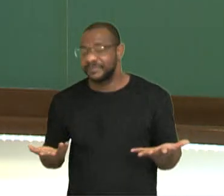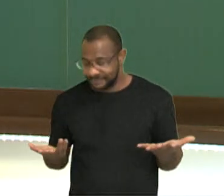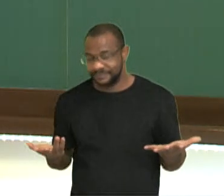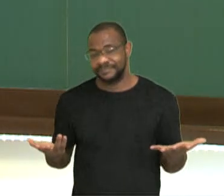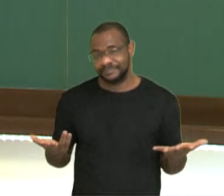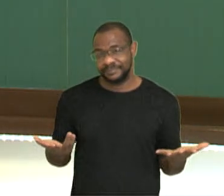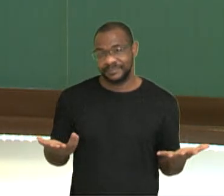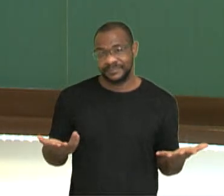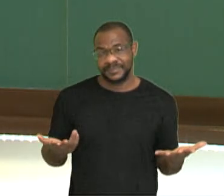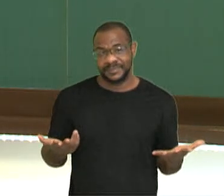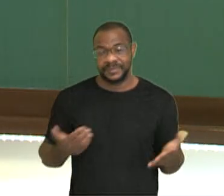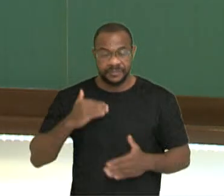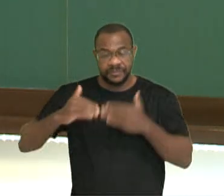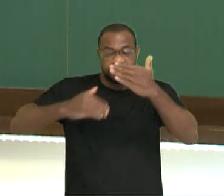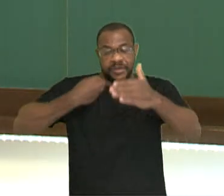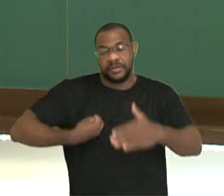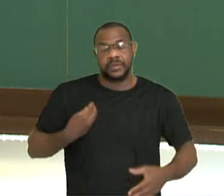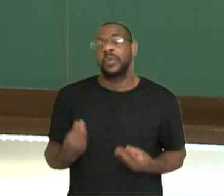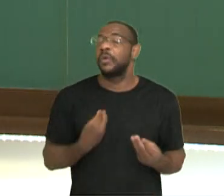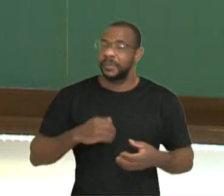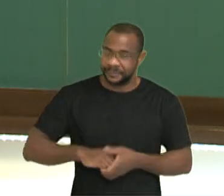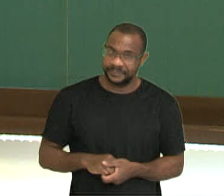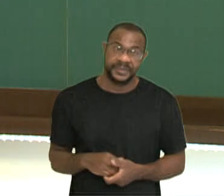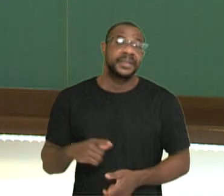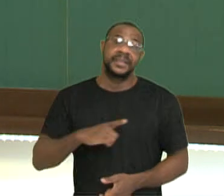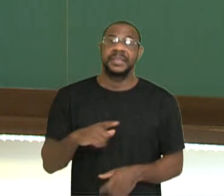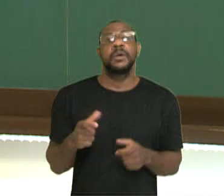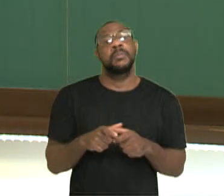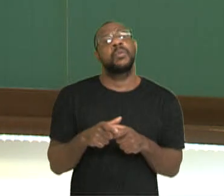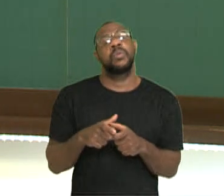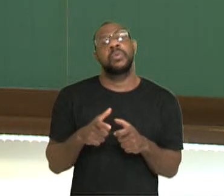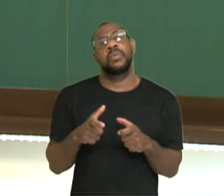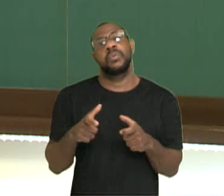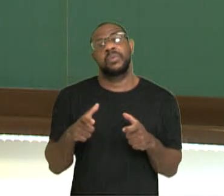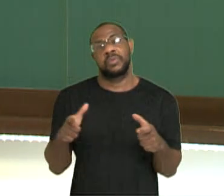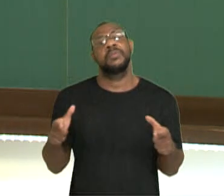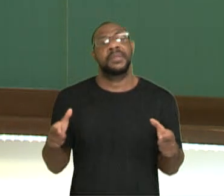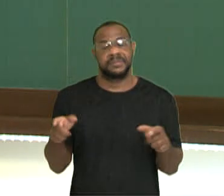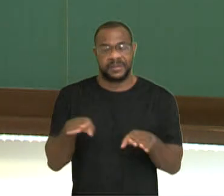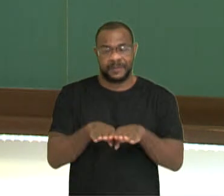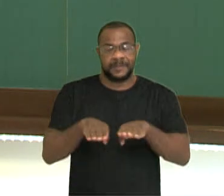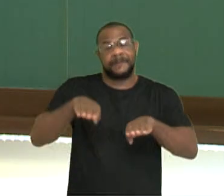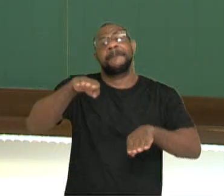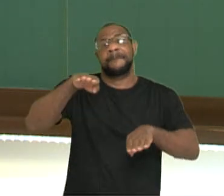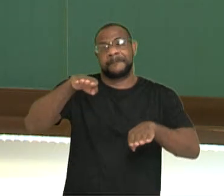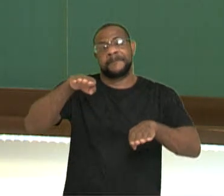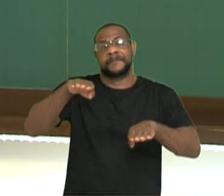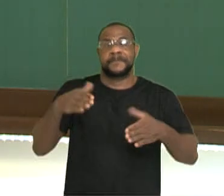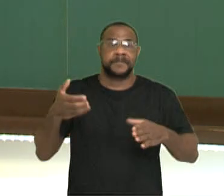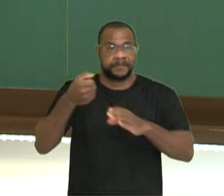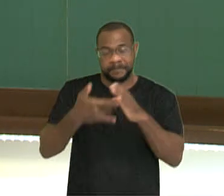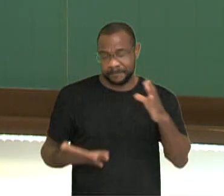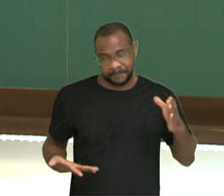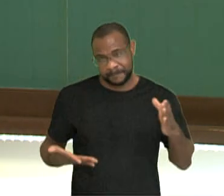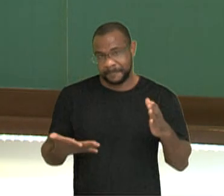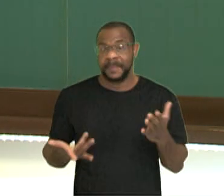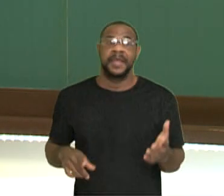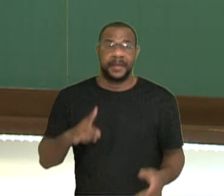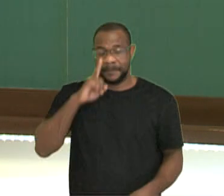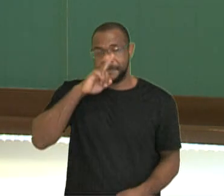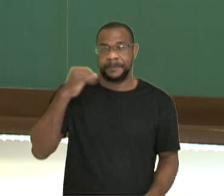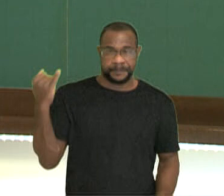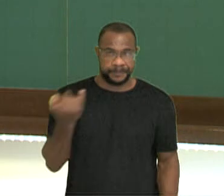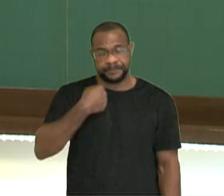autonomia, e aí você tem ali um aumento dessa desigualdade, dessa característica. É muito grave e